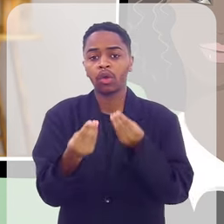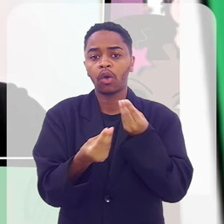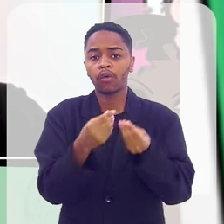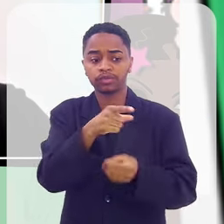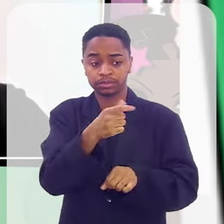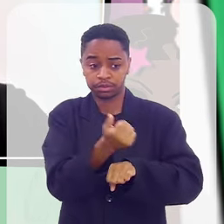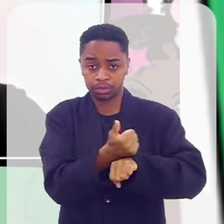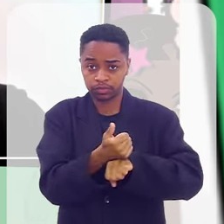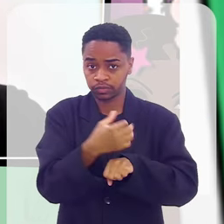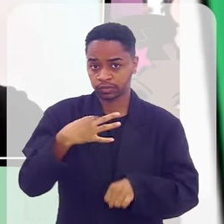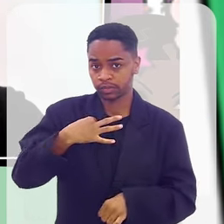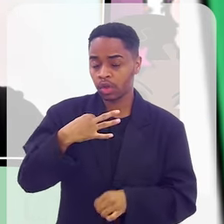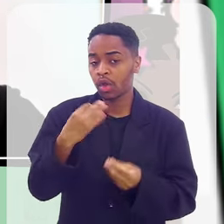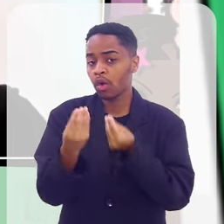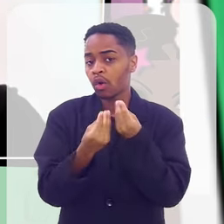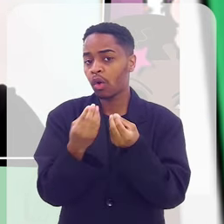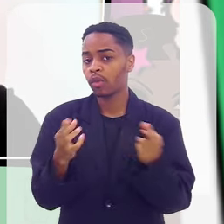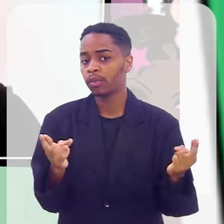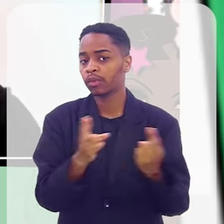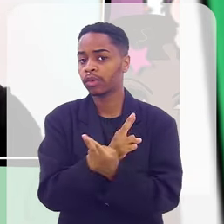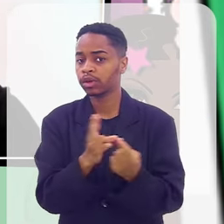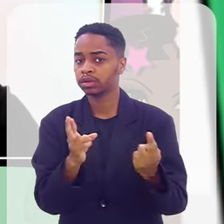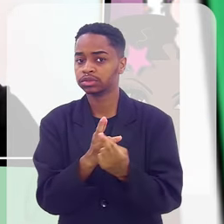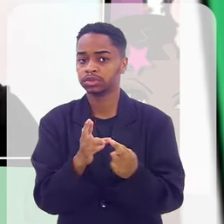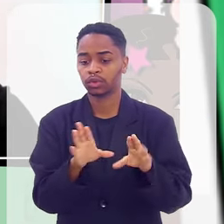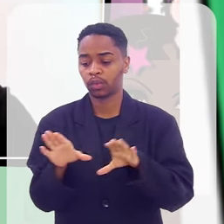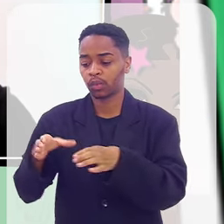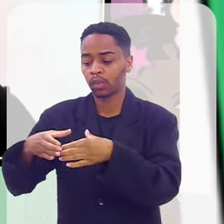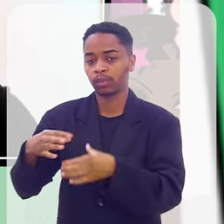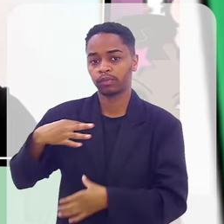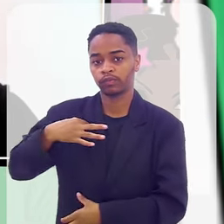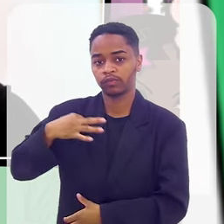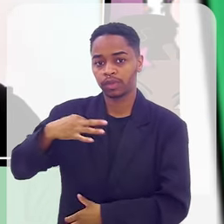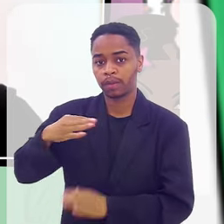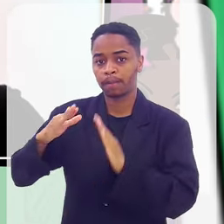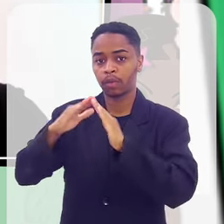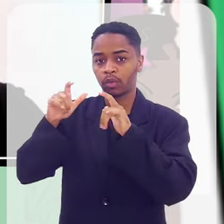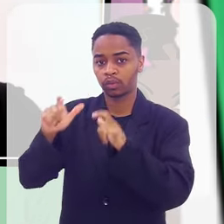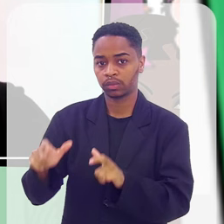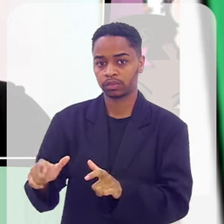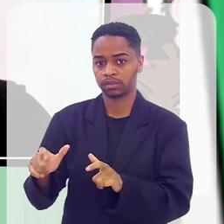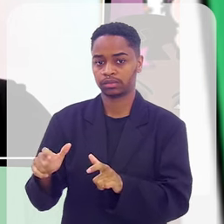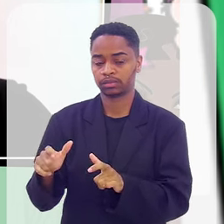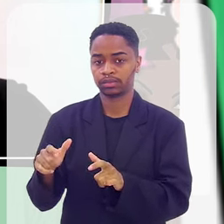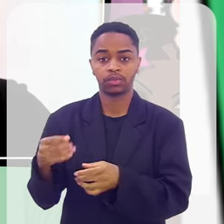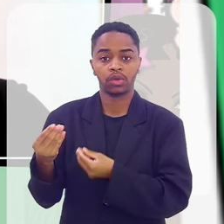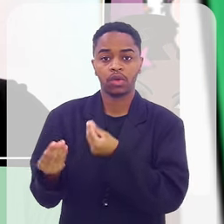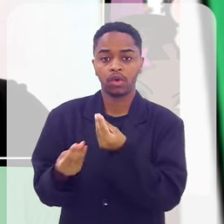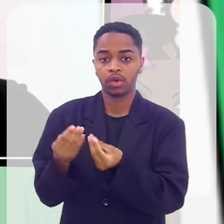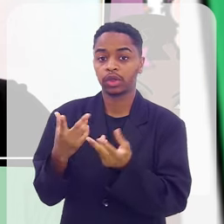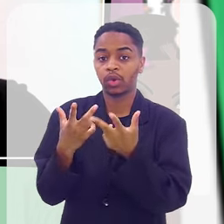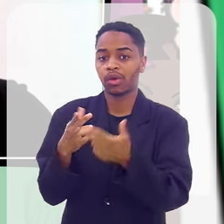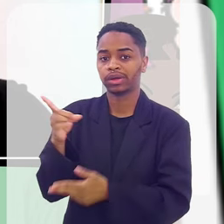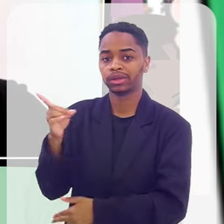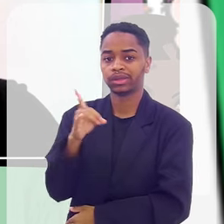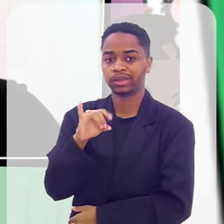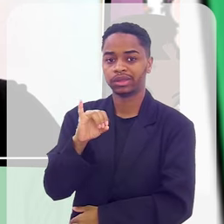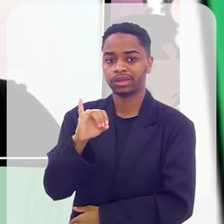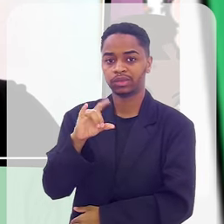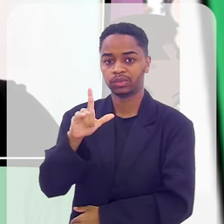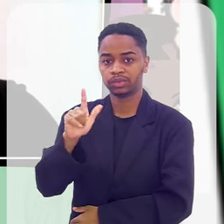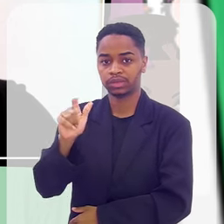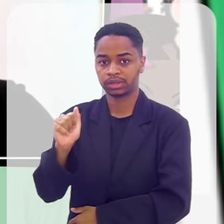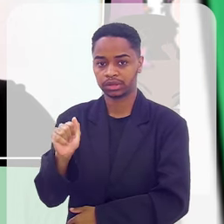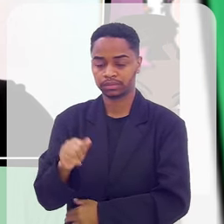voluntária profissional, esse relacionamento com os voluntários locais, os voluntários como a Ilda?